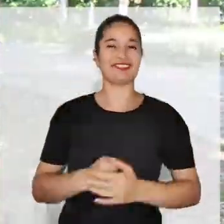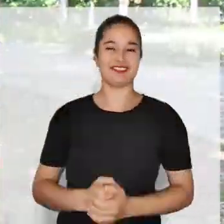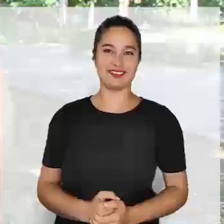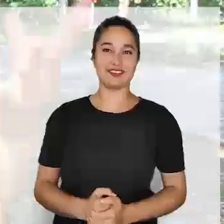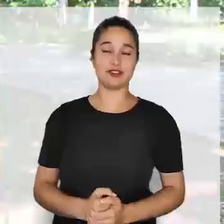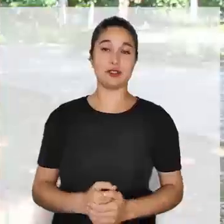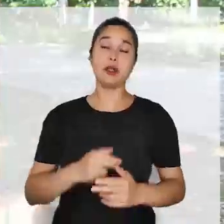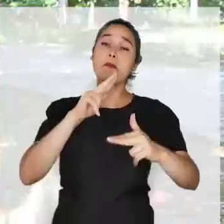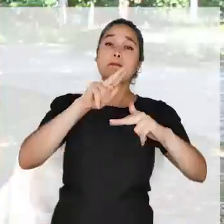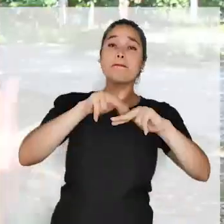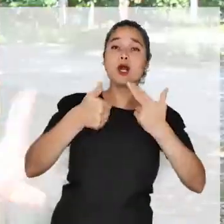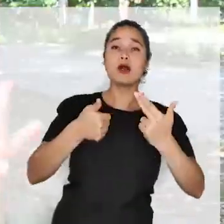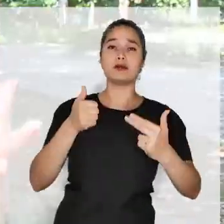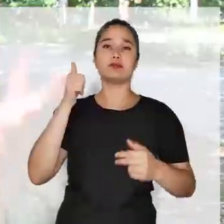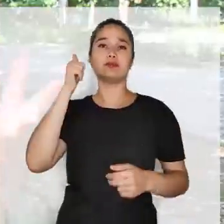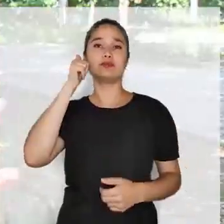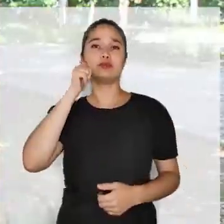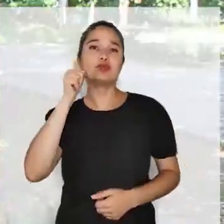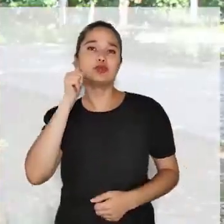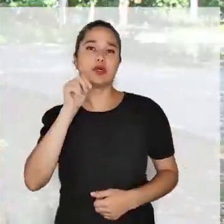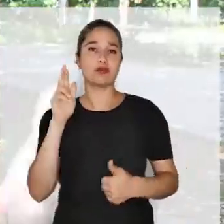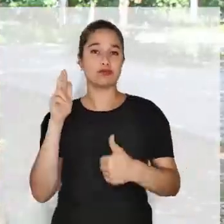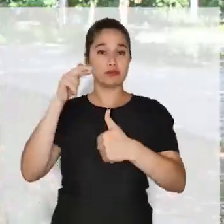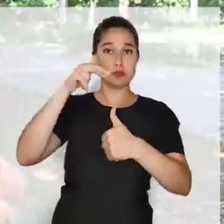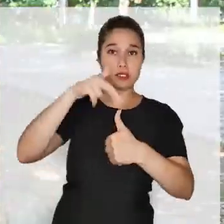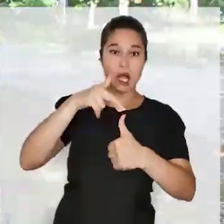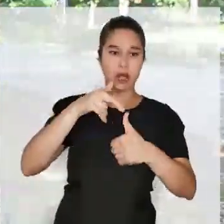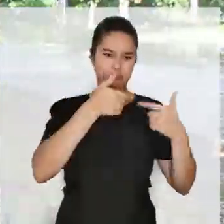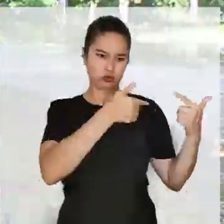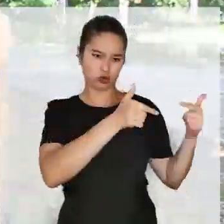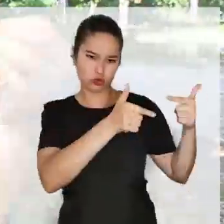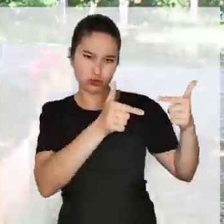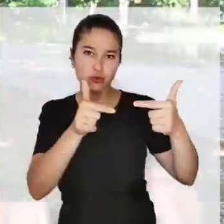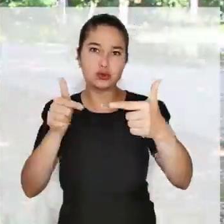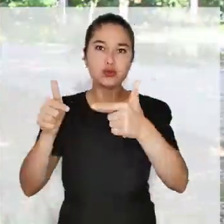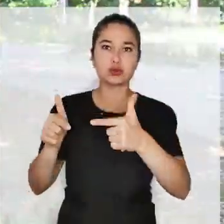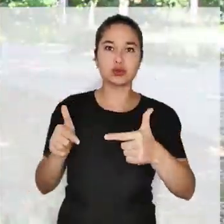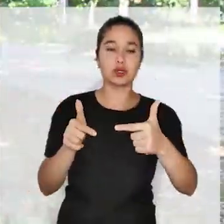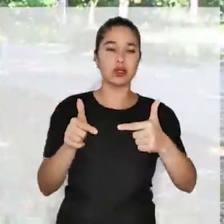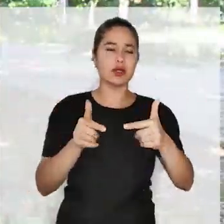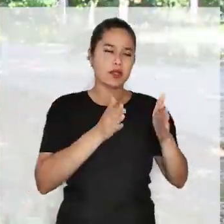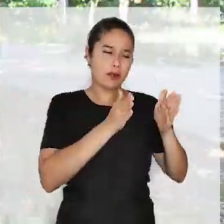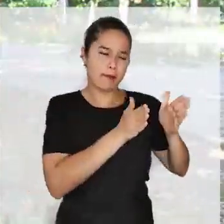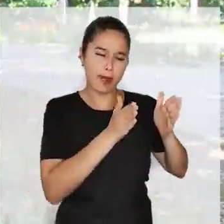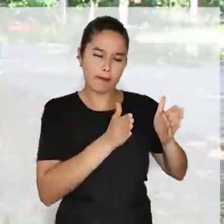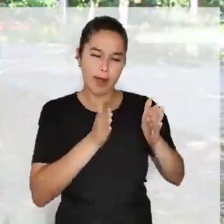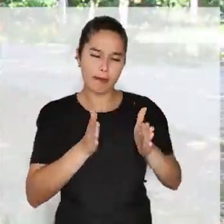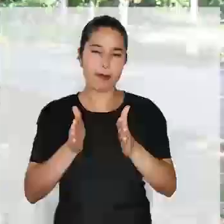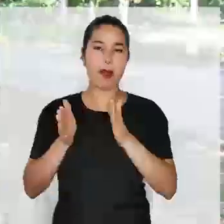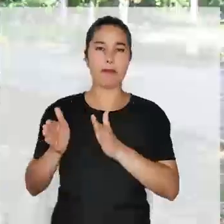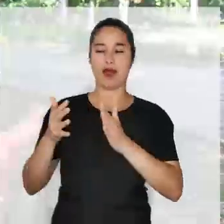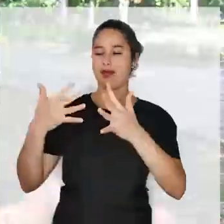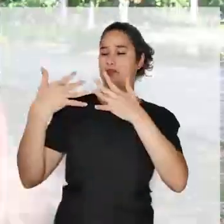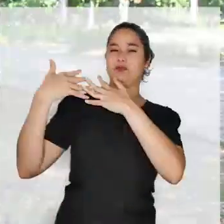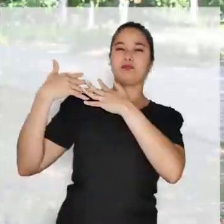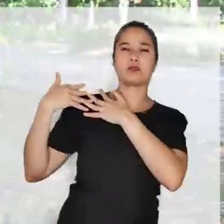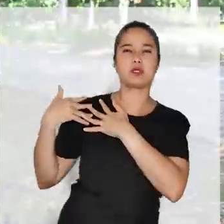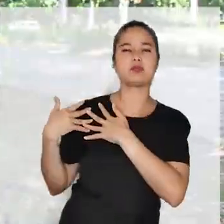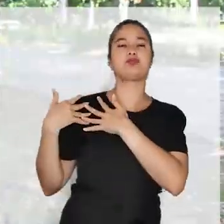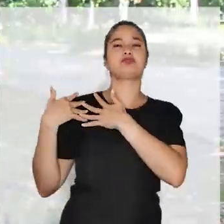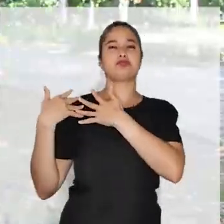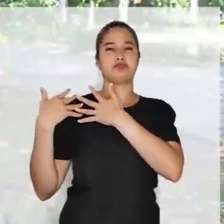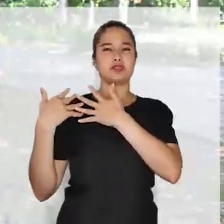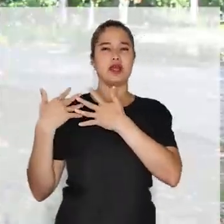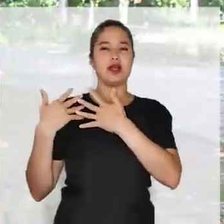todo o trabalho que ela faz sai bem organizado, com muita responsabilidade, e é difícil dar